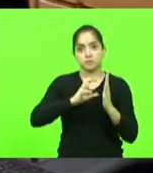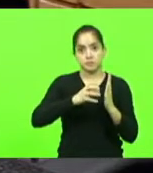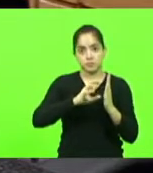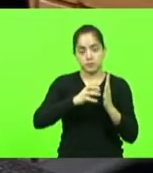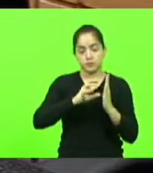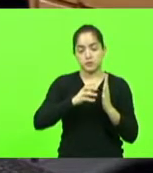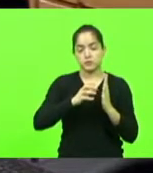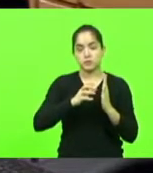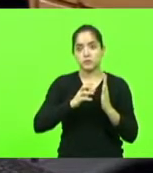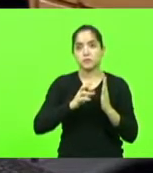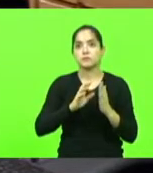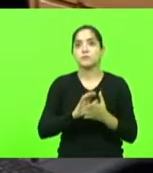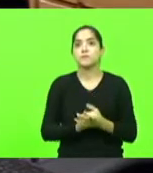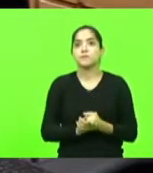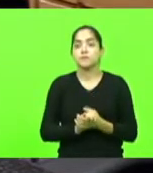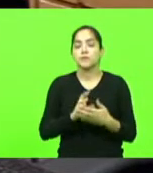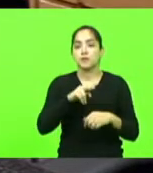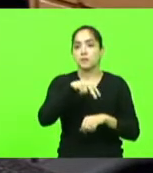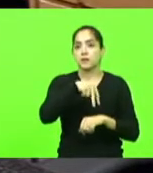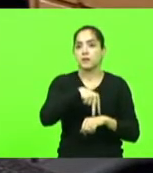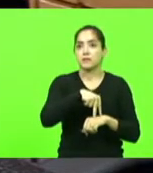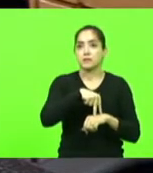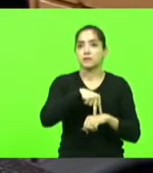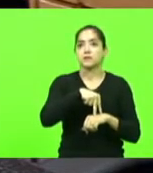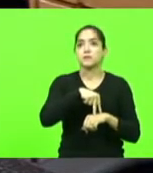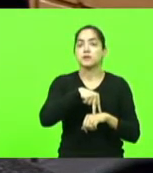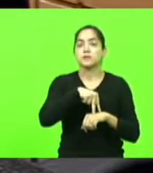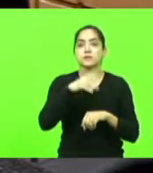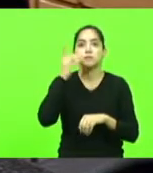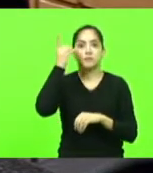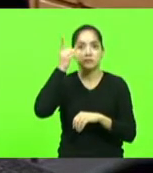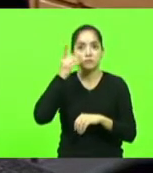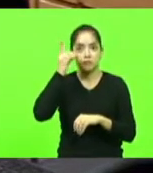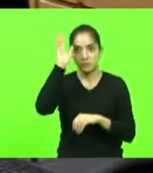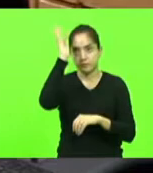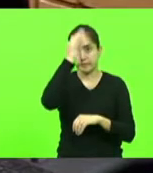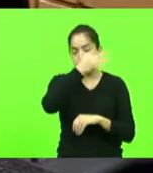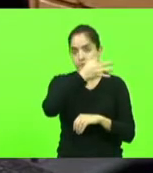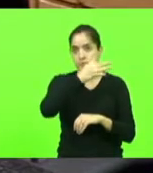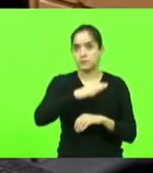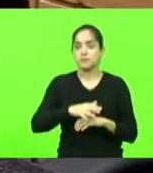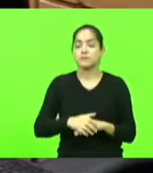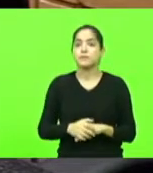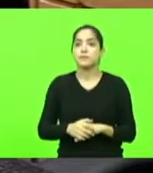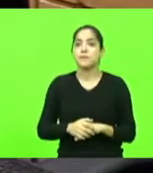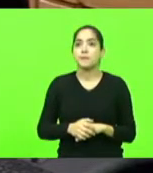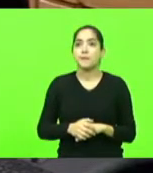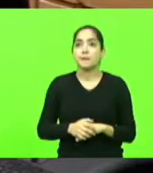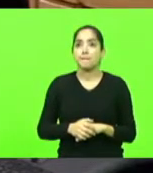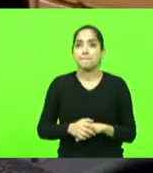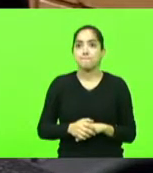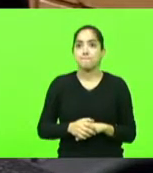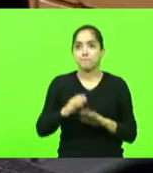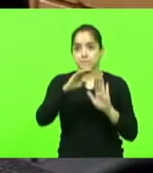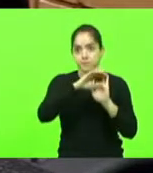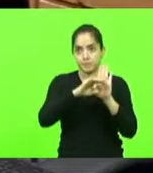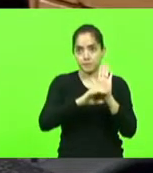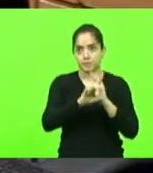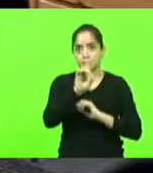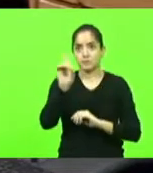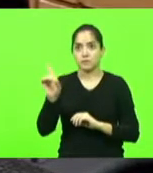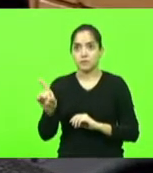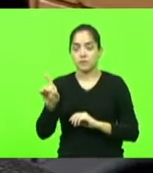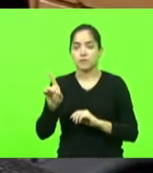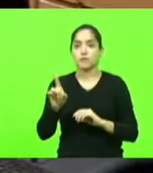partidos políticos, fez uso da palavra o senhor deputado Fabiano da Luz. Na ordem do dia, foram aprovadas as